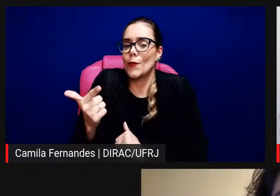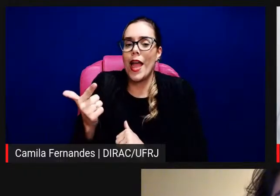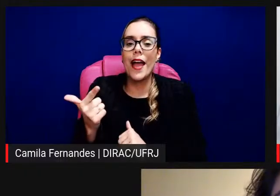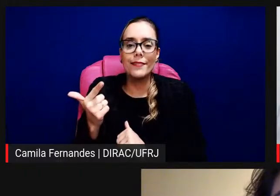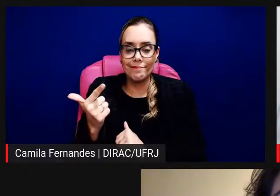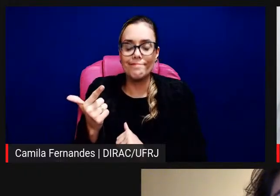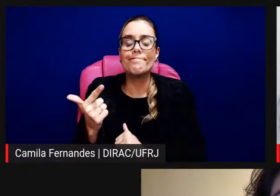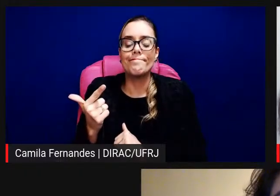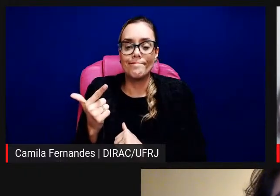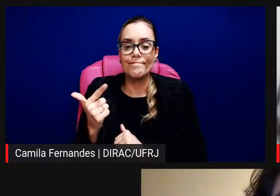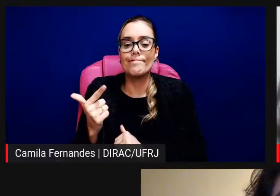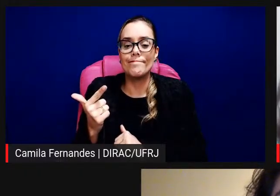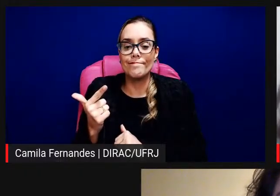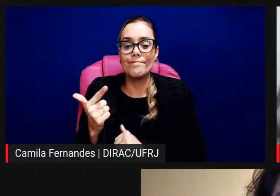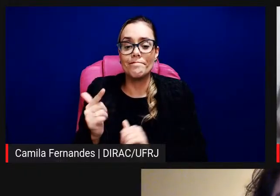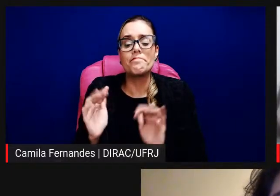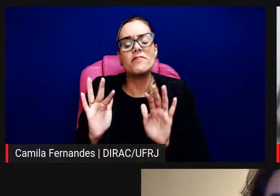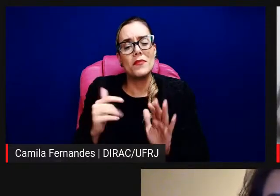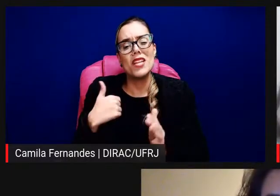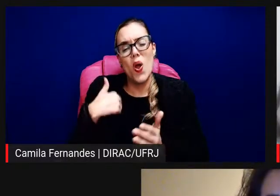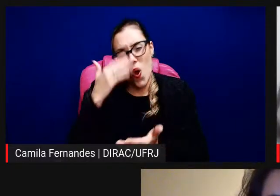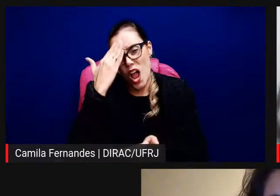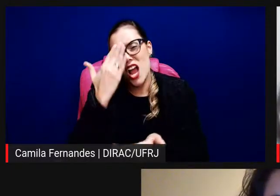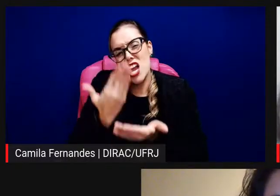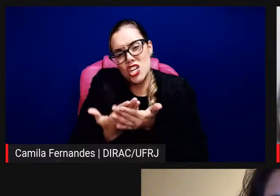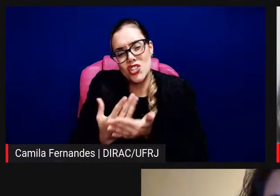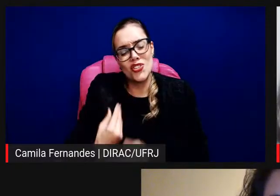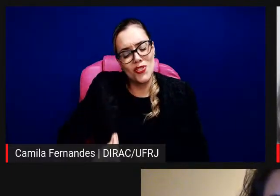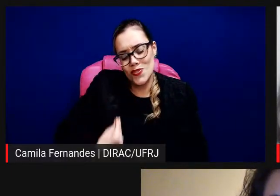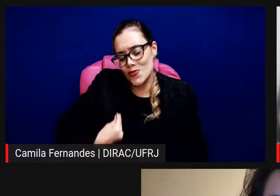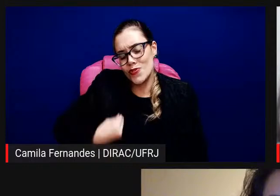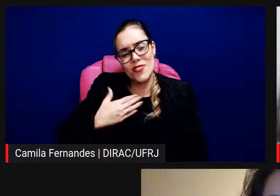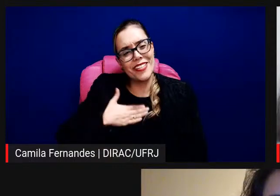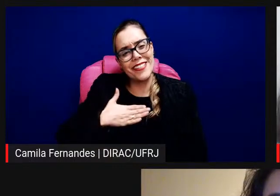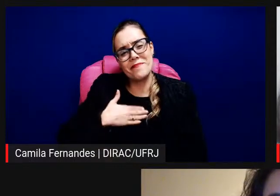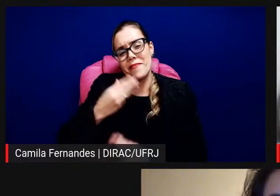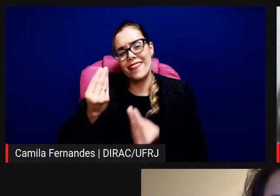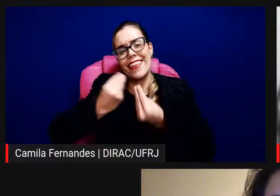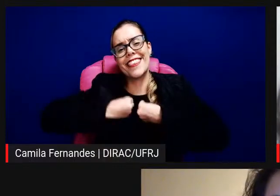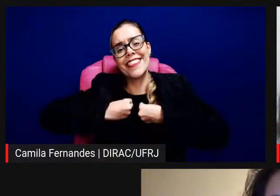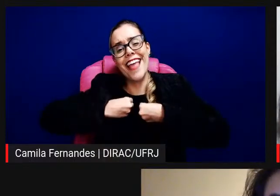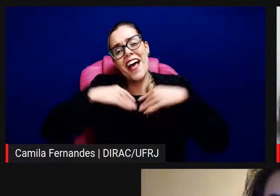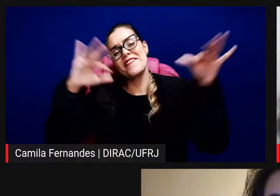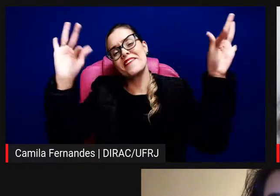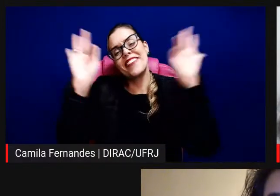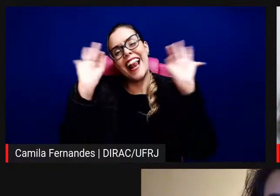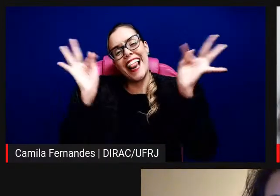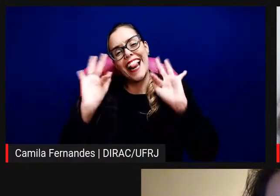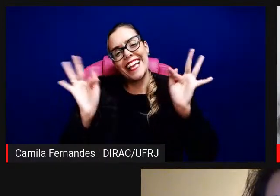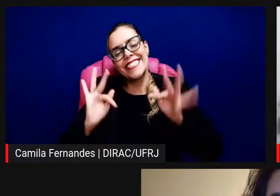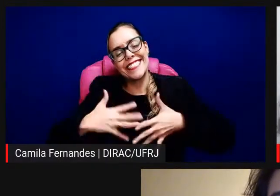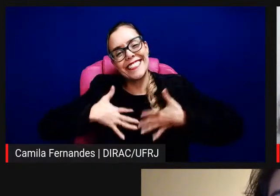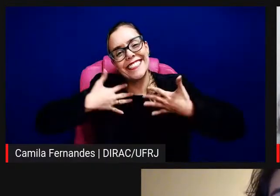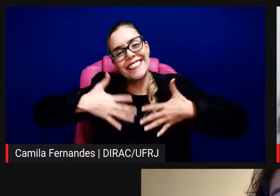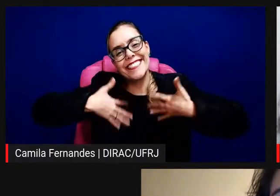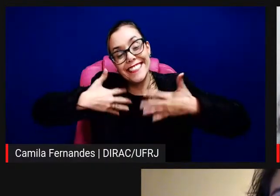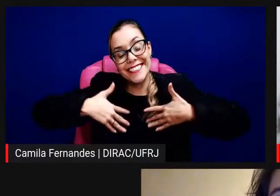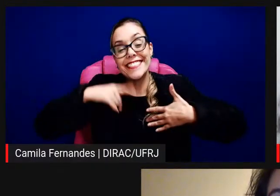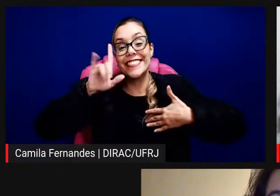Mas, mas a minha vida, assim, eu sou muito feliz fazendo isso, sabe? E acho que é um grande privilégio